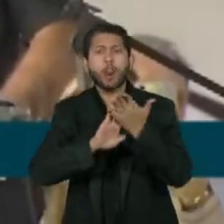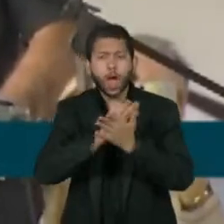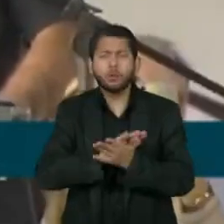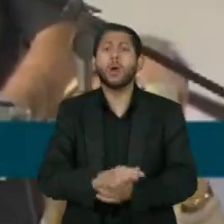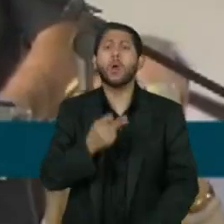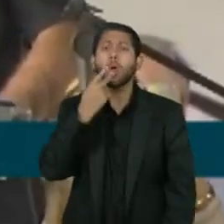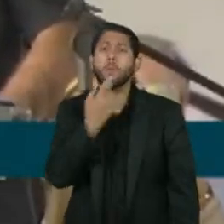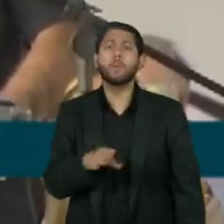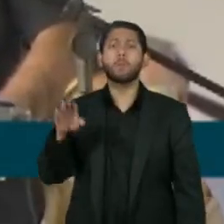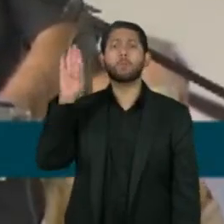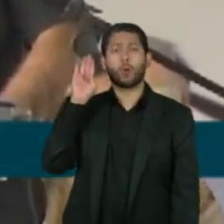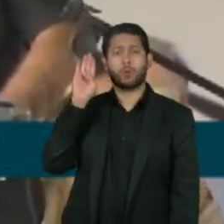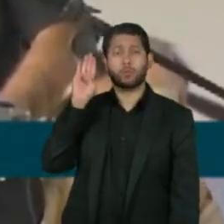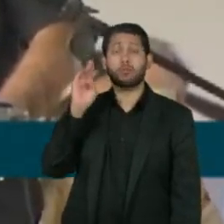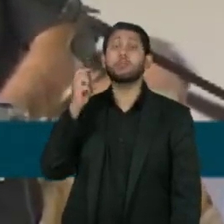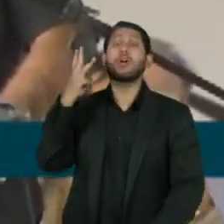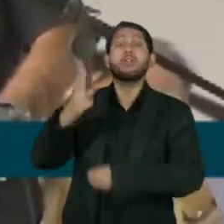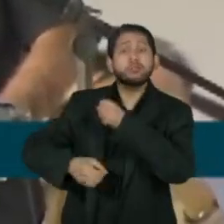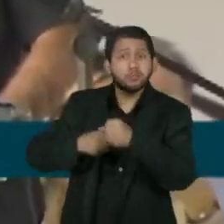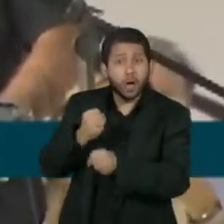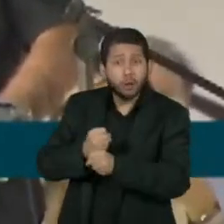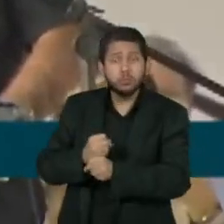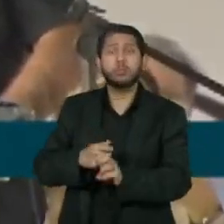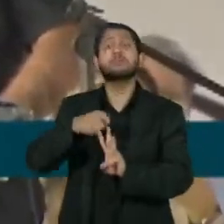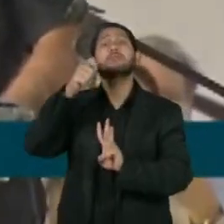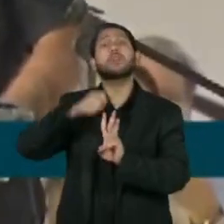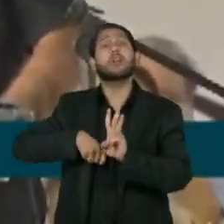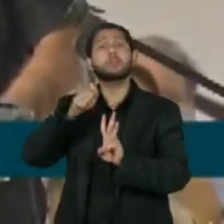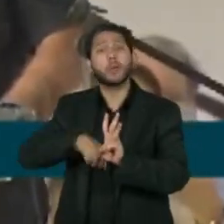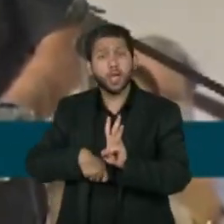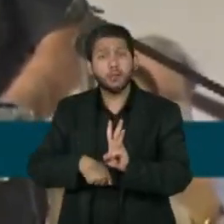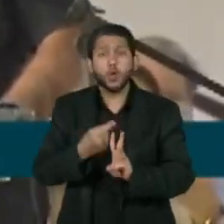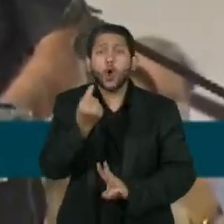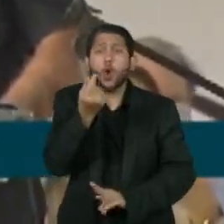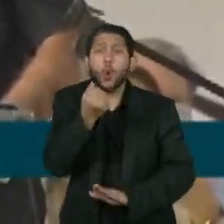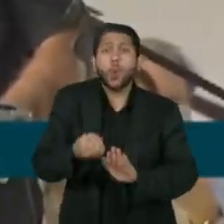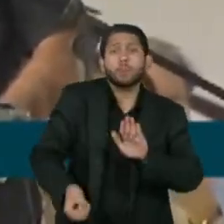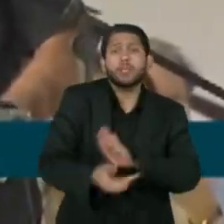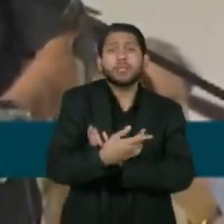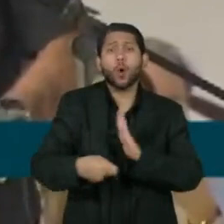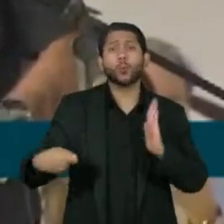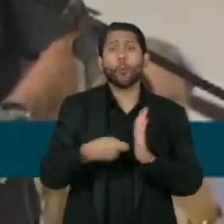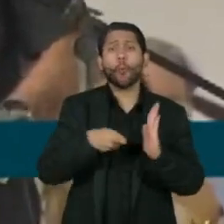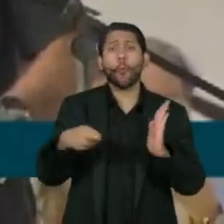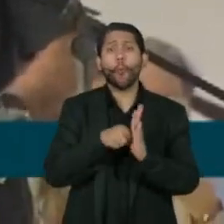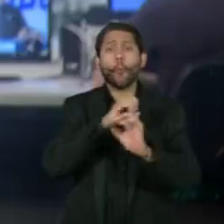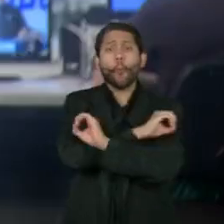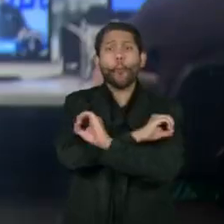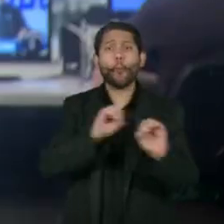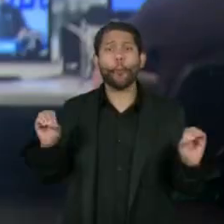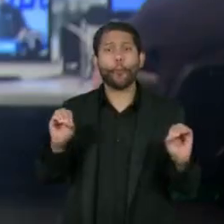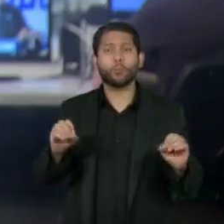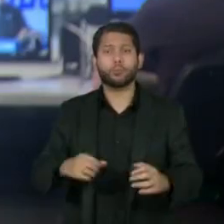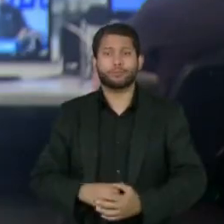Três anos e três meses sem qualquer denúncia de corrupção em nossos ministérios.